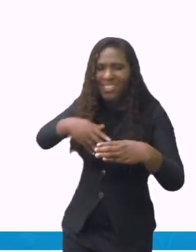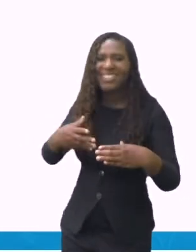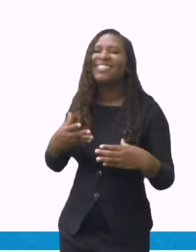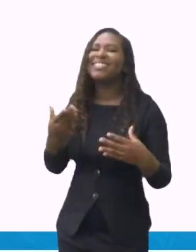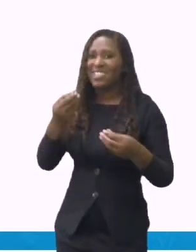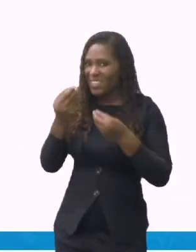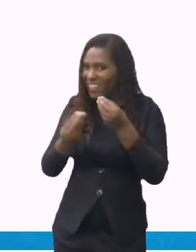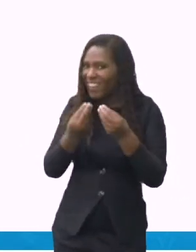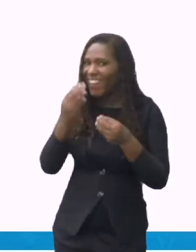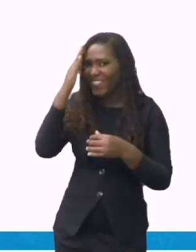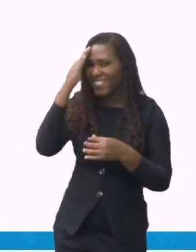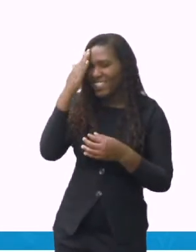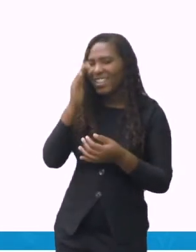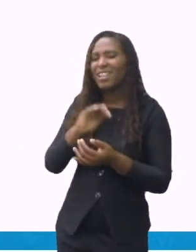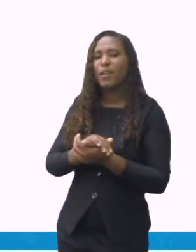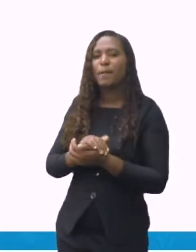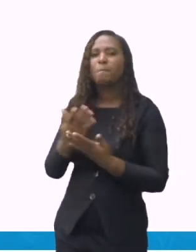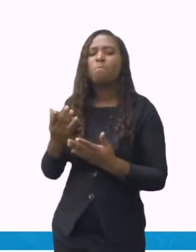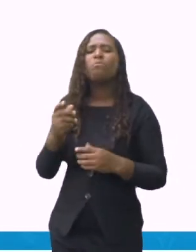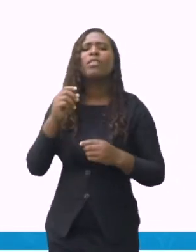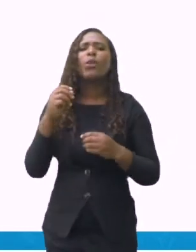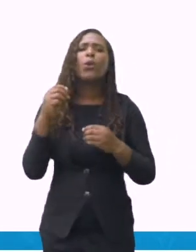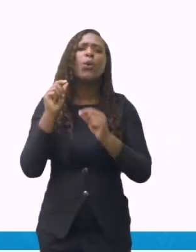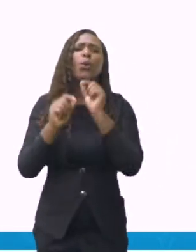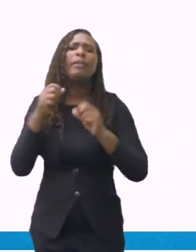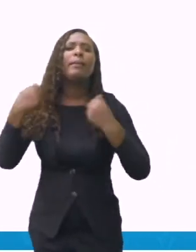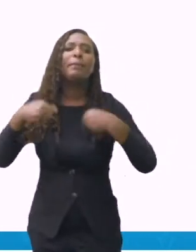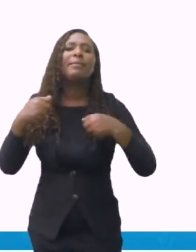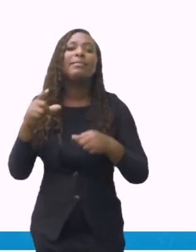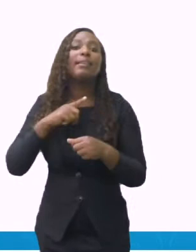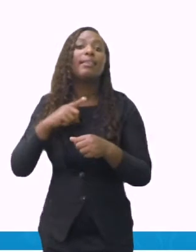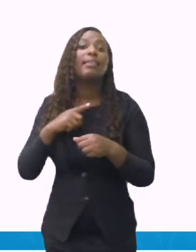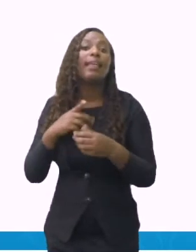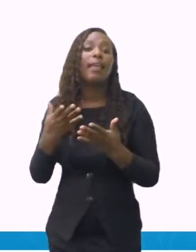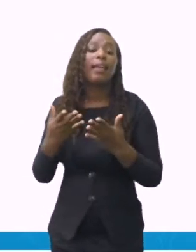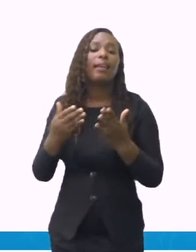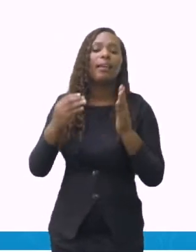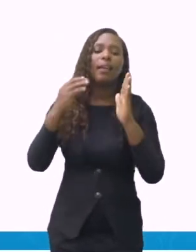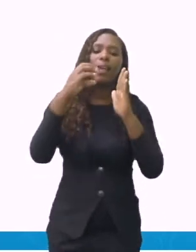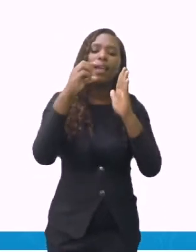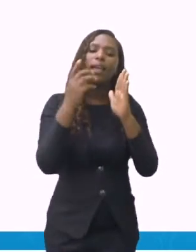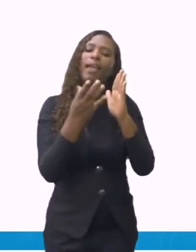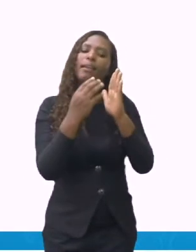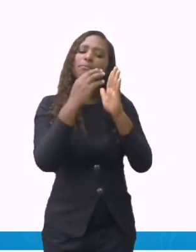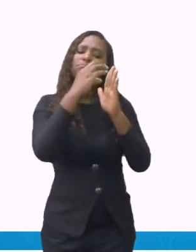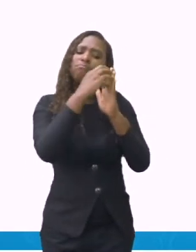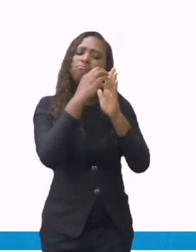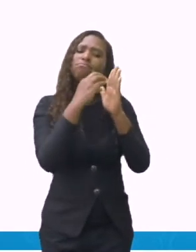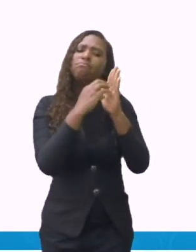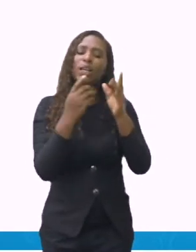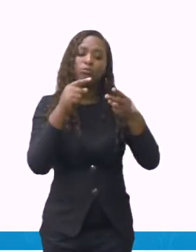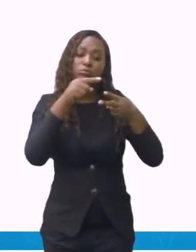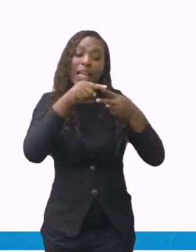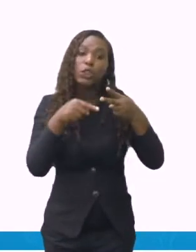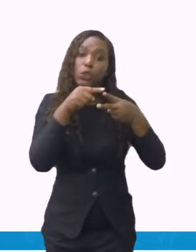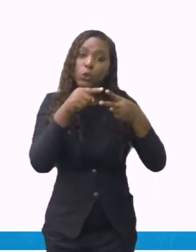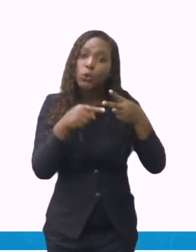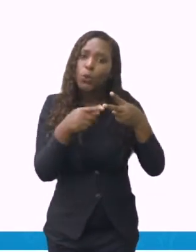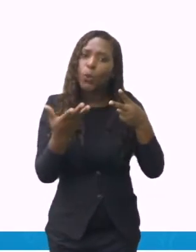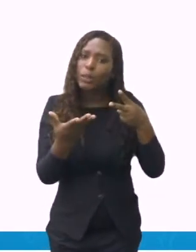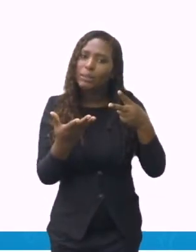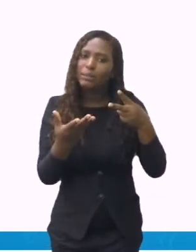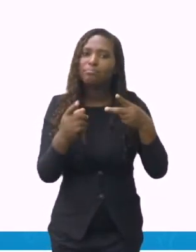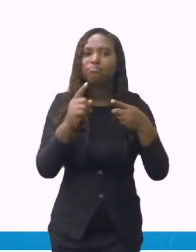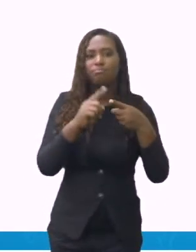analisar o que deve conter em cada um dessas partes, né, dos ingredientes e do modo de preparo. Então eu